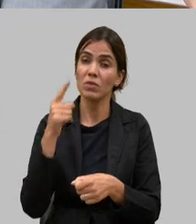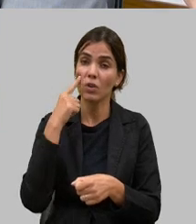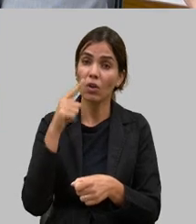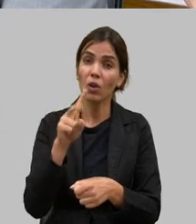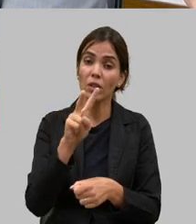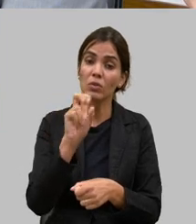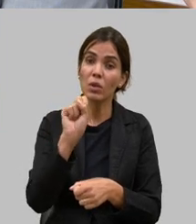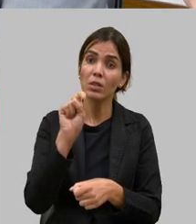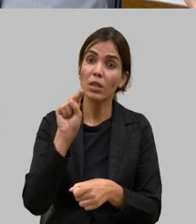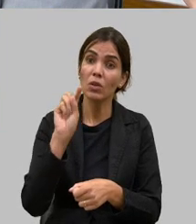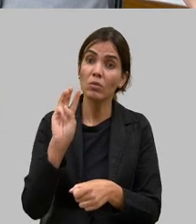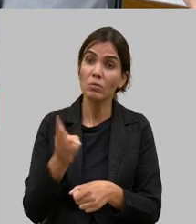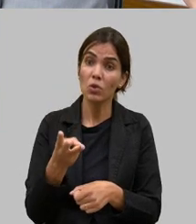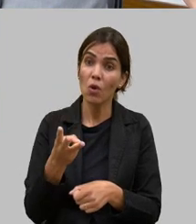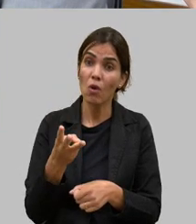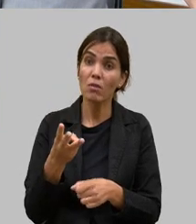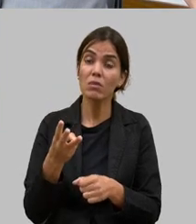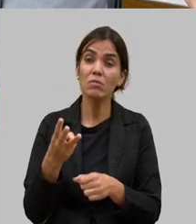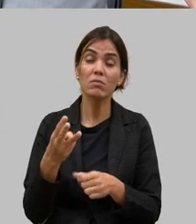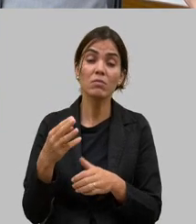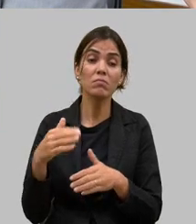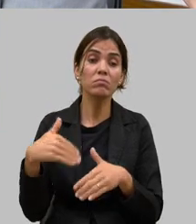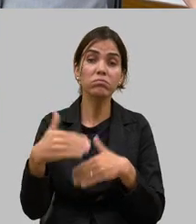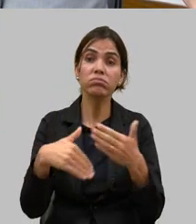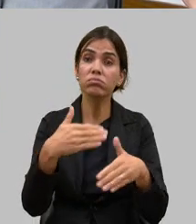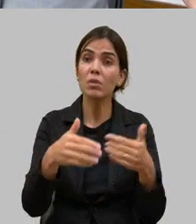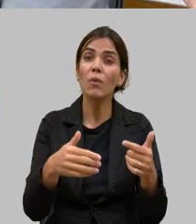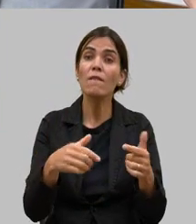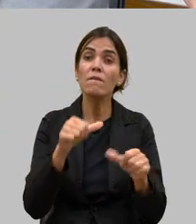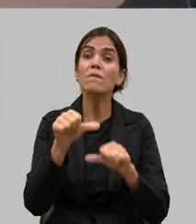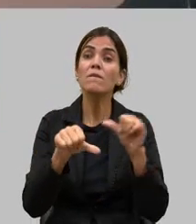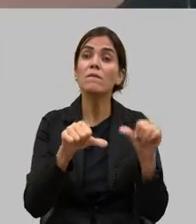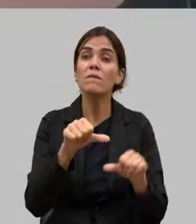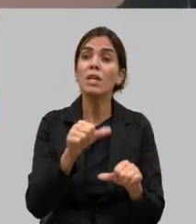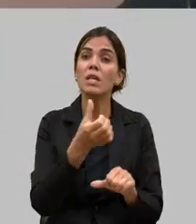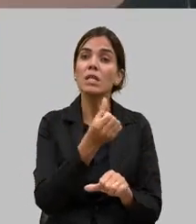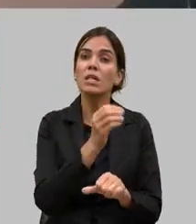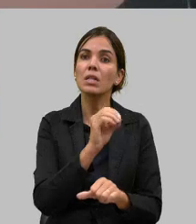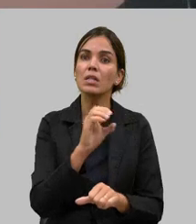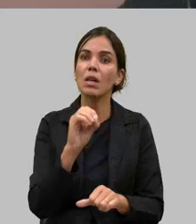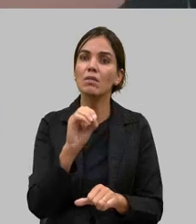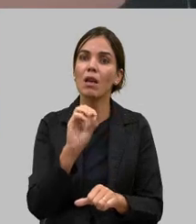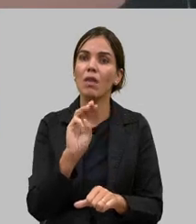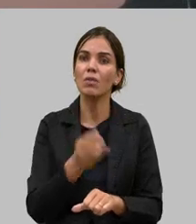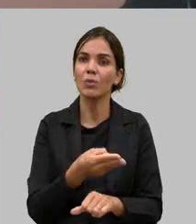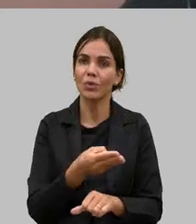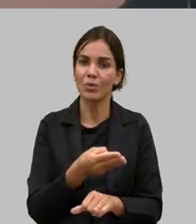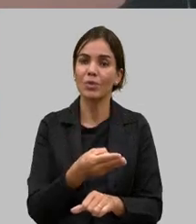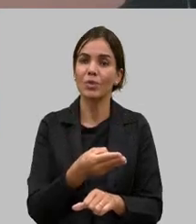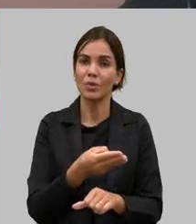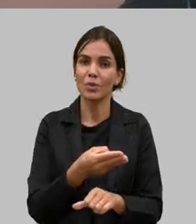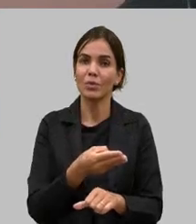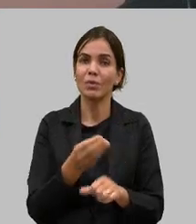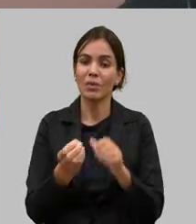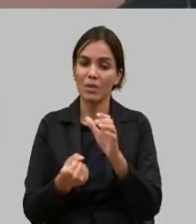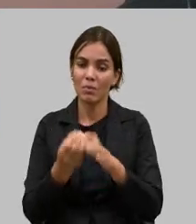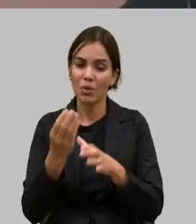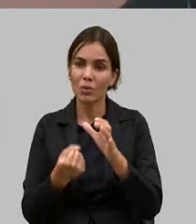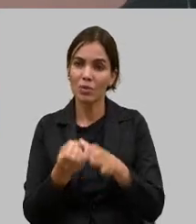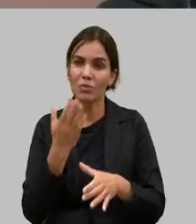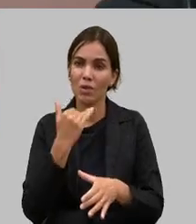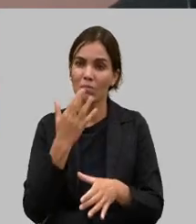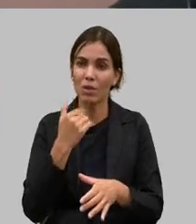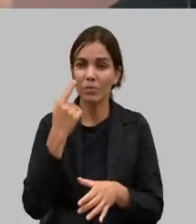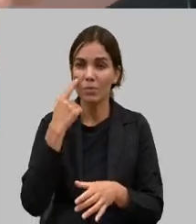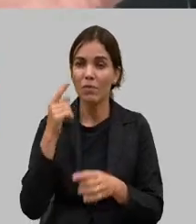viram lá na ponta 600 então assim a produção de alimentos ela tem essa perspectiva você vê o feijão